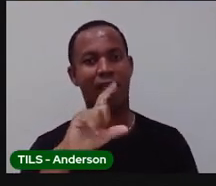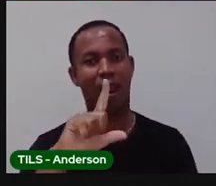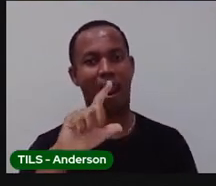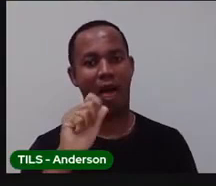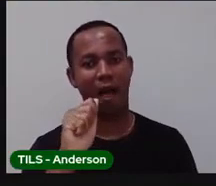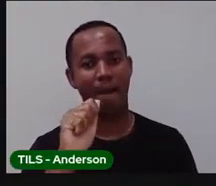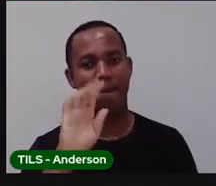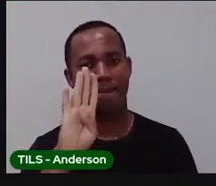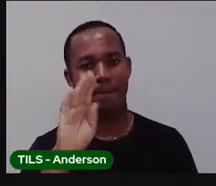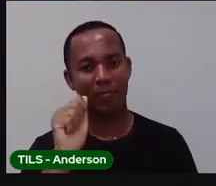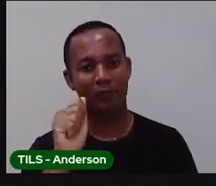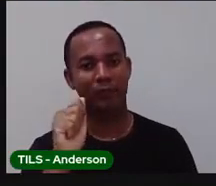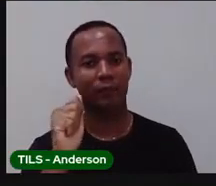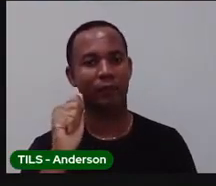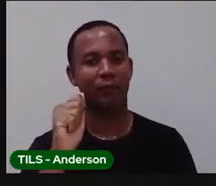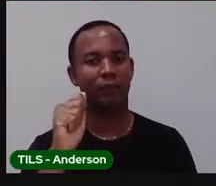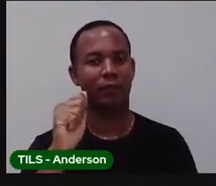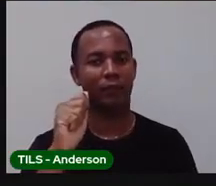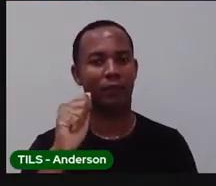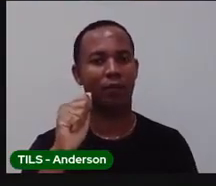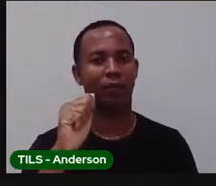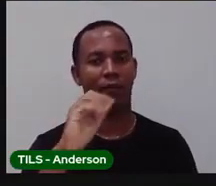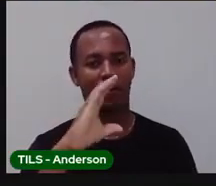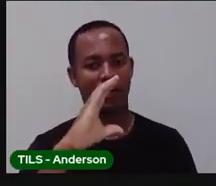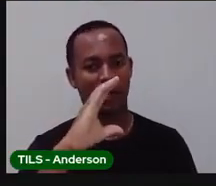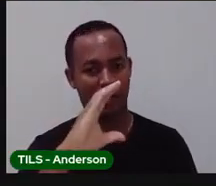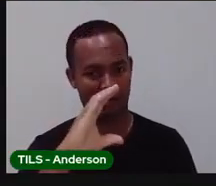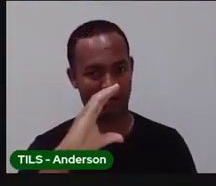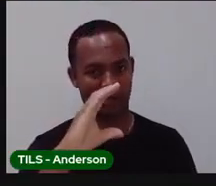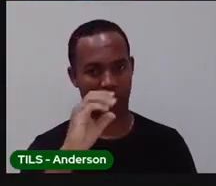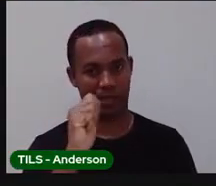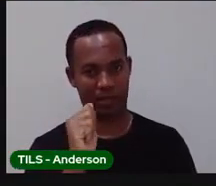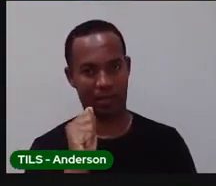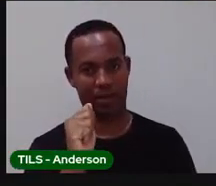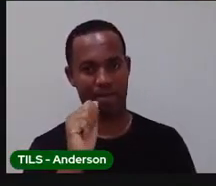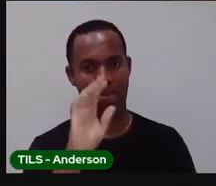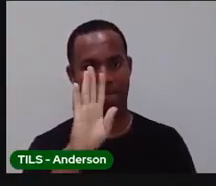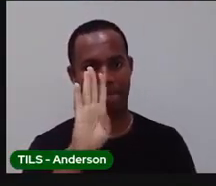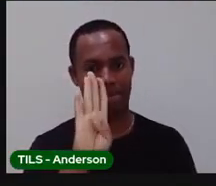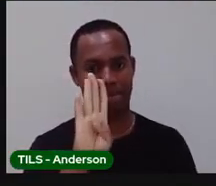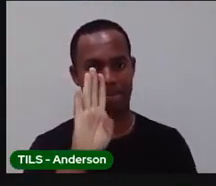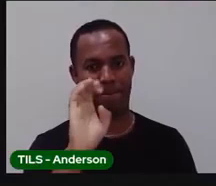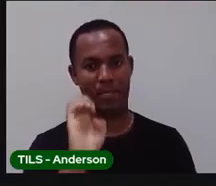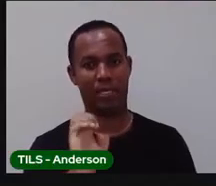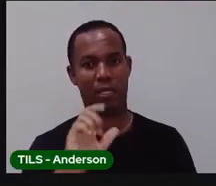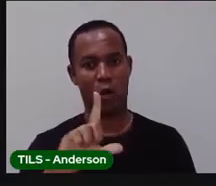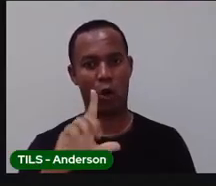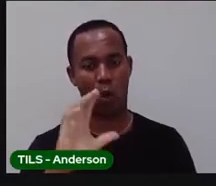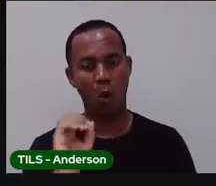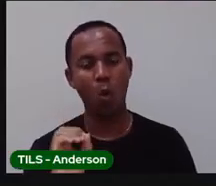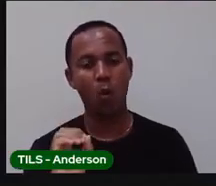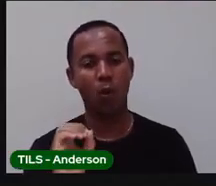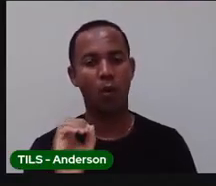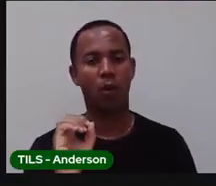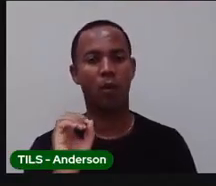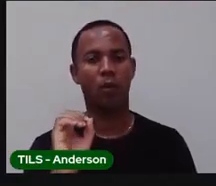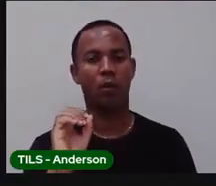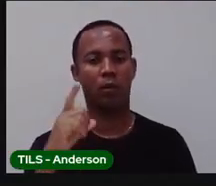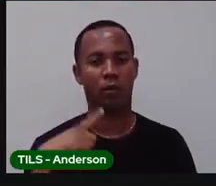-ló. Mais uma vez. Ca-be-ló.